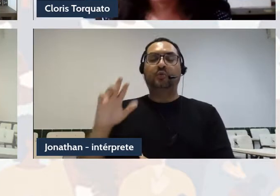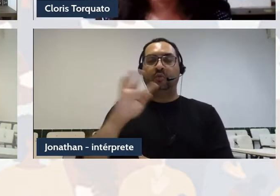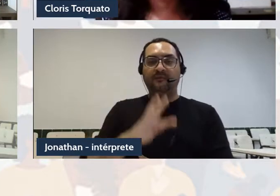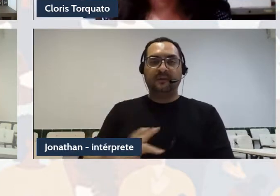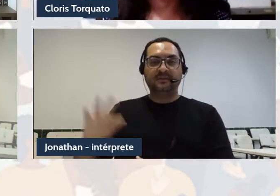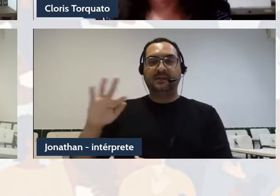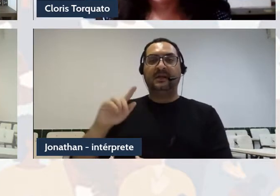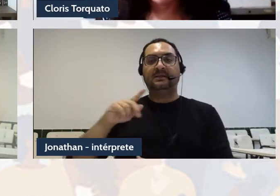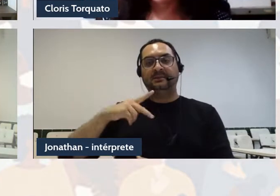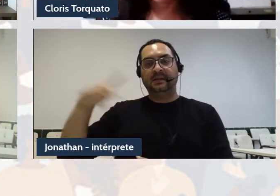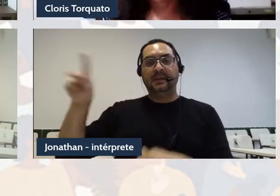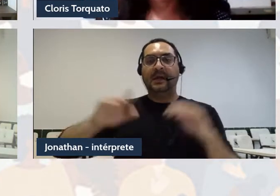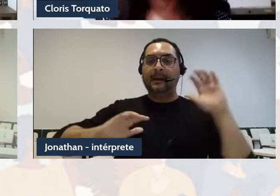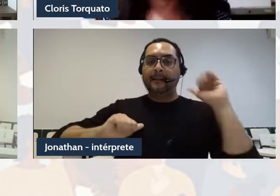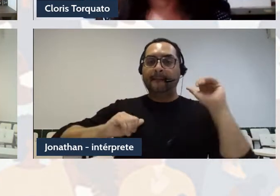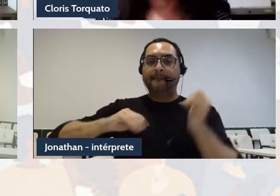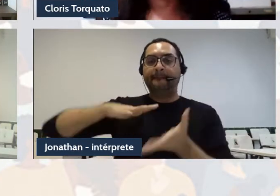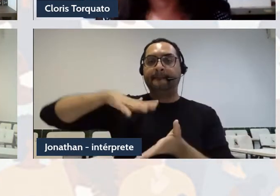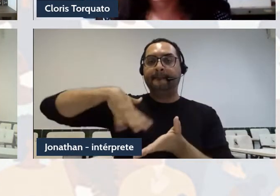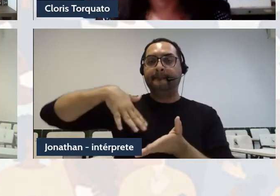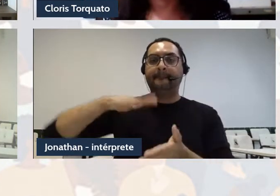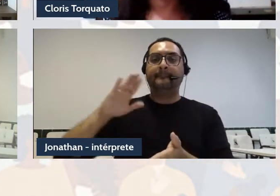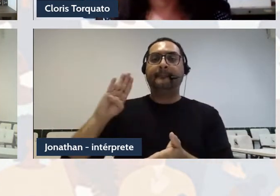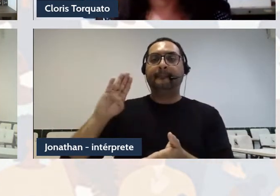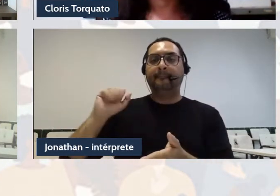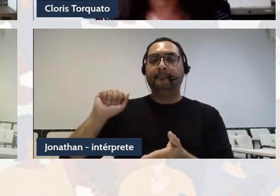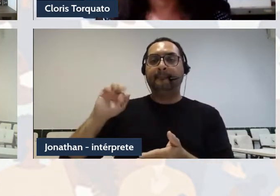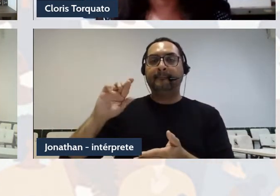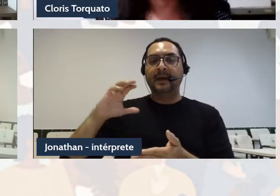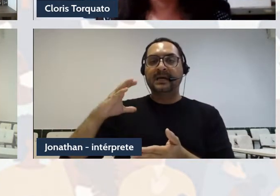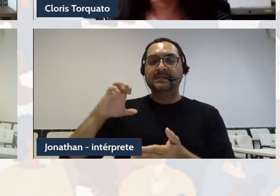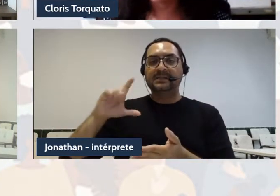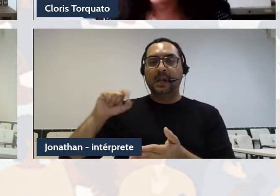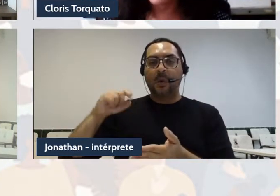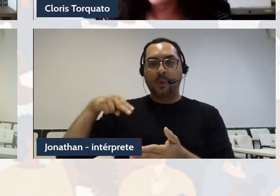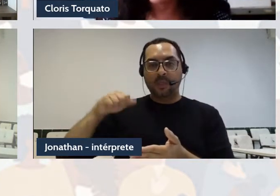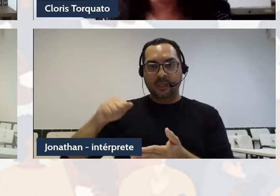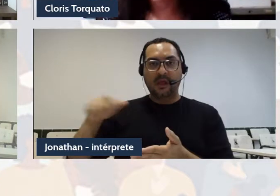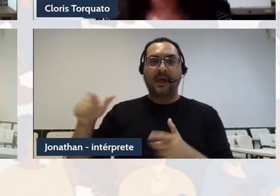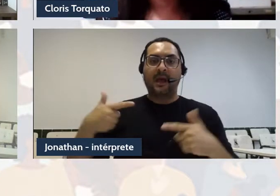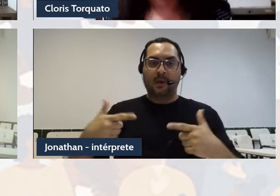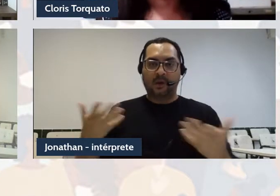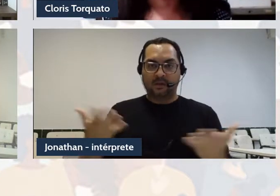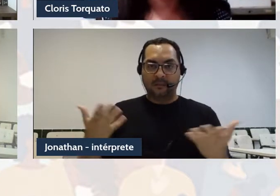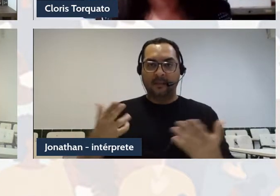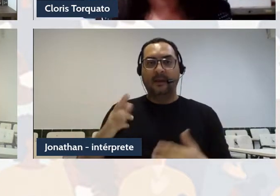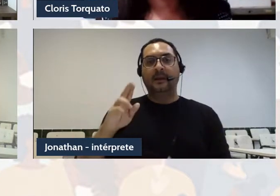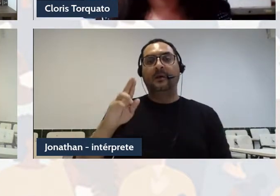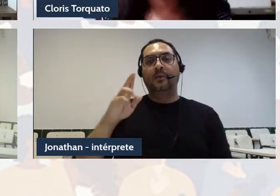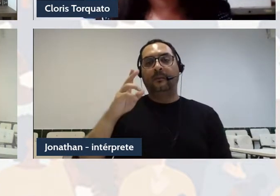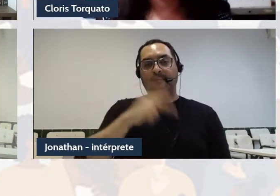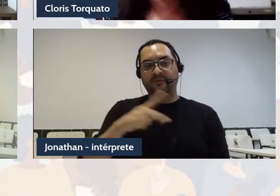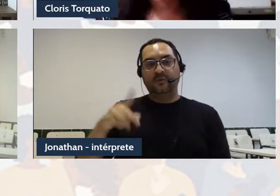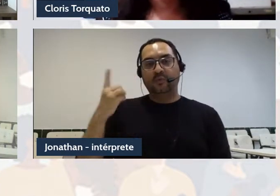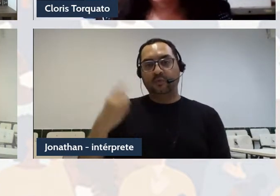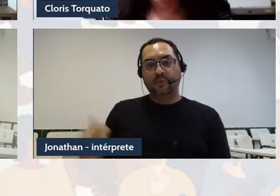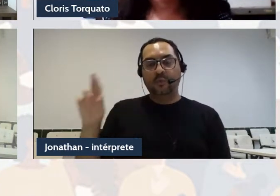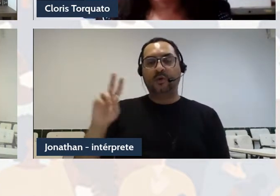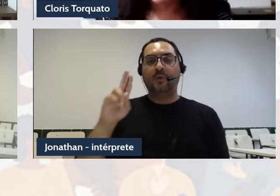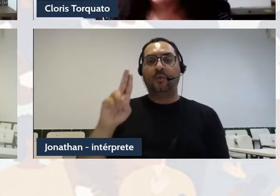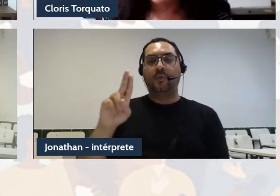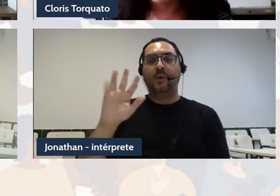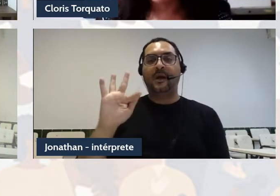Barcelona. Atualmente é professora associada na Universidade Federal da Bahia. Atua no programa de pós